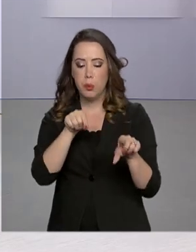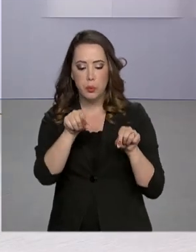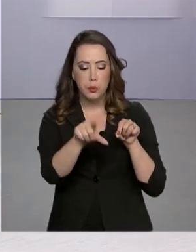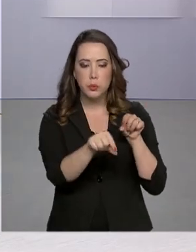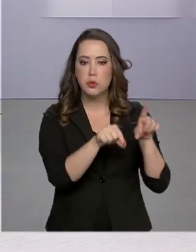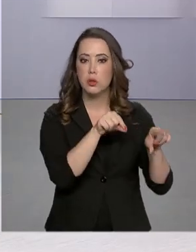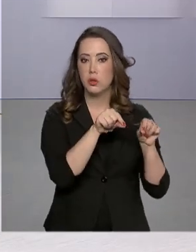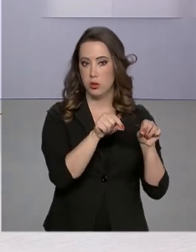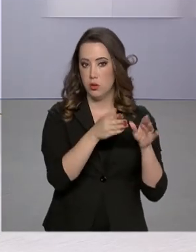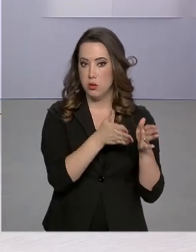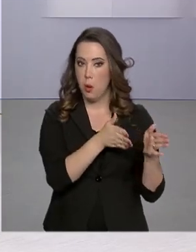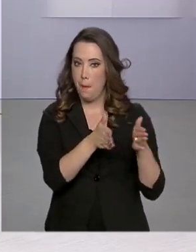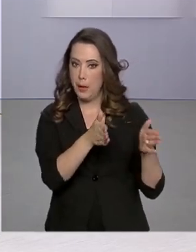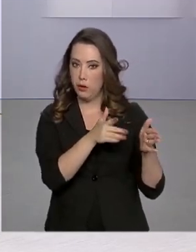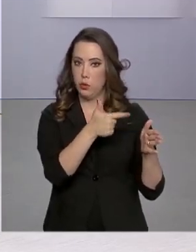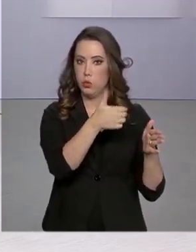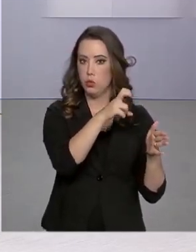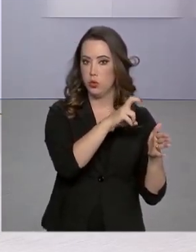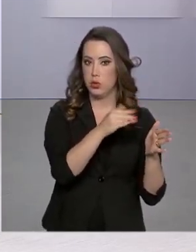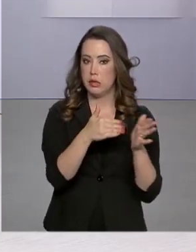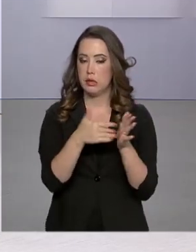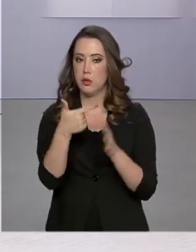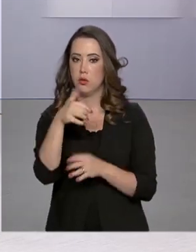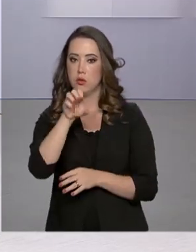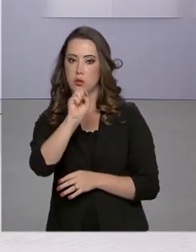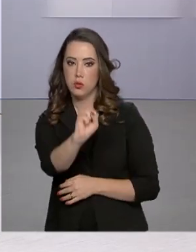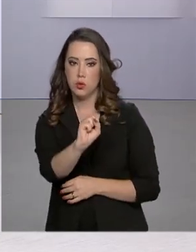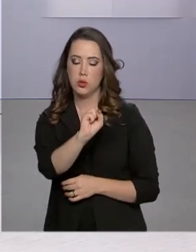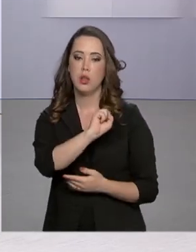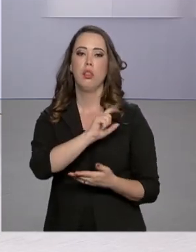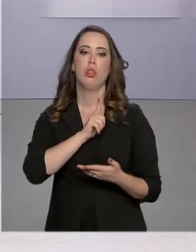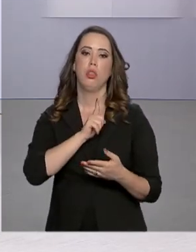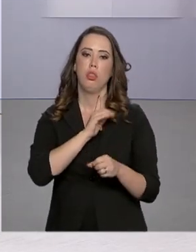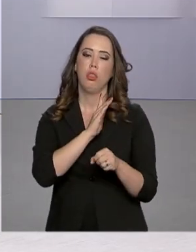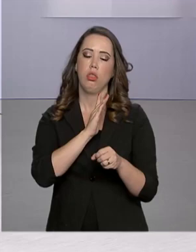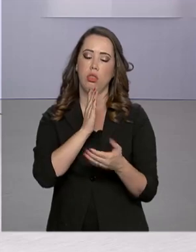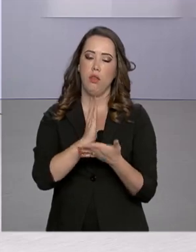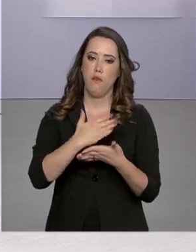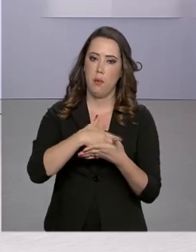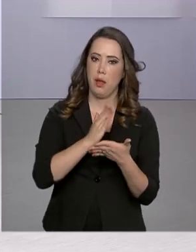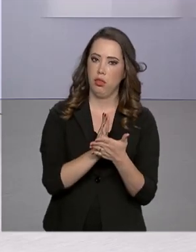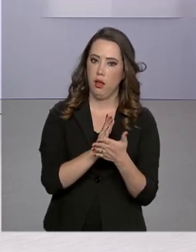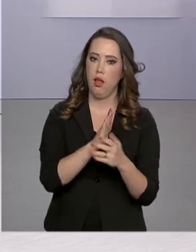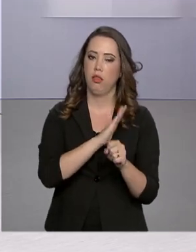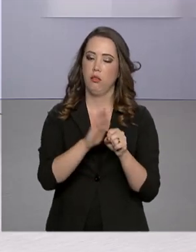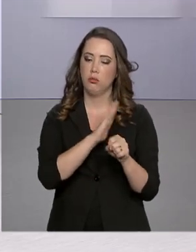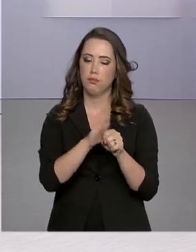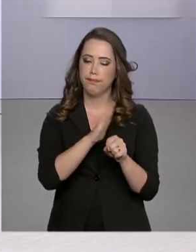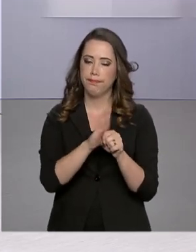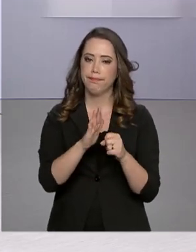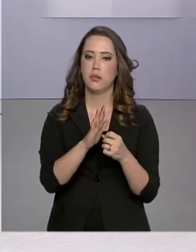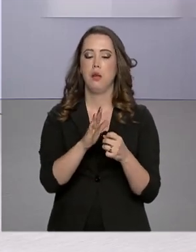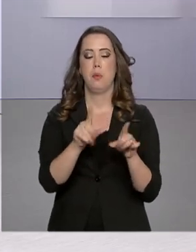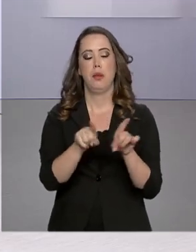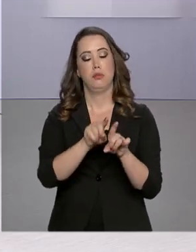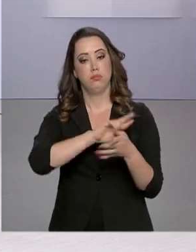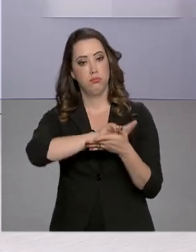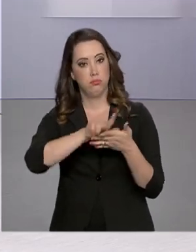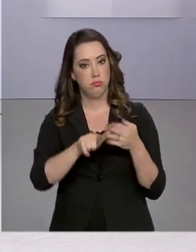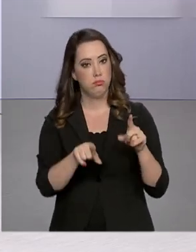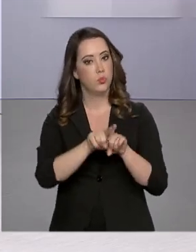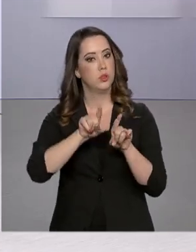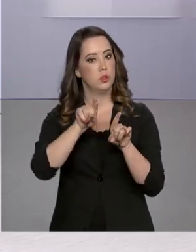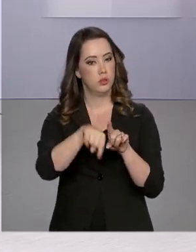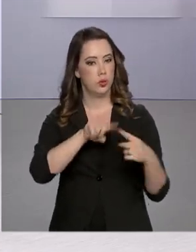coletadas entre 2015 e 2018, entre eles, batata, tomate e cenoura. Os resultados, segundo o